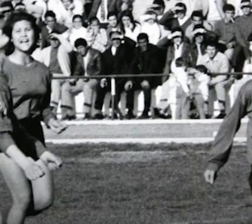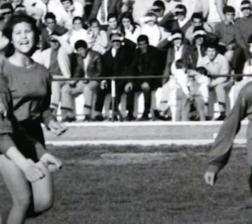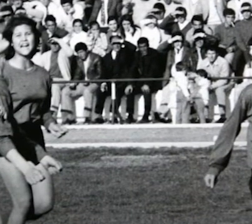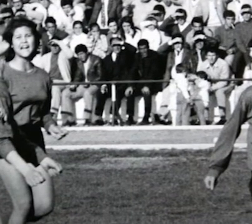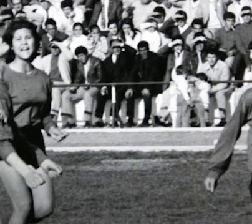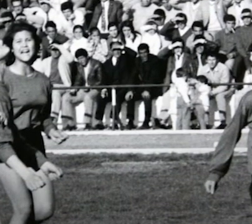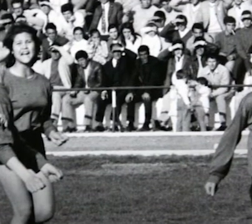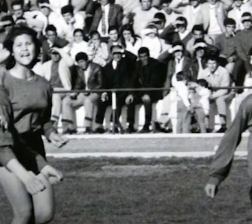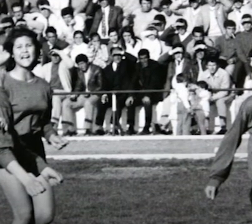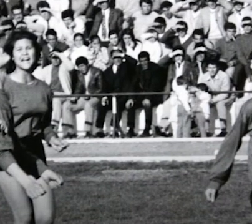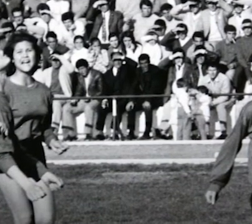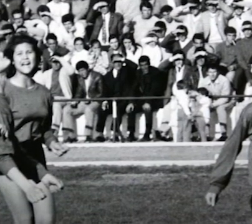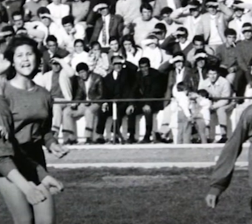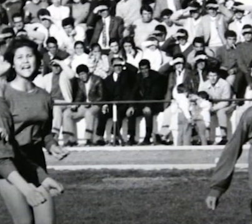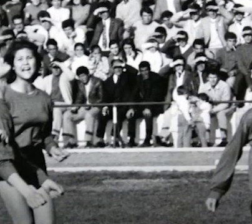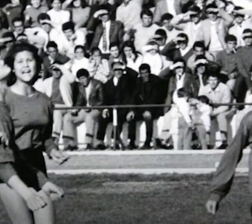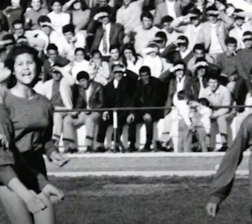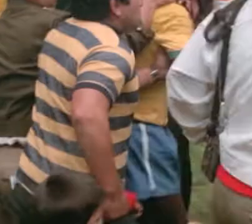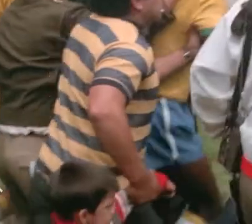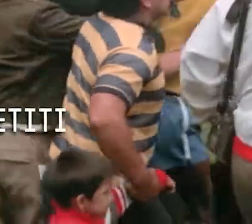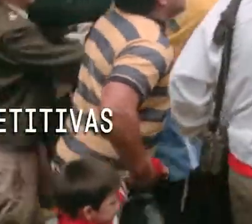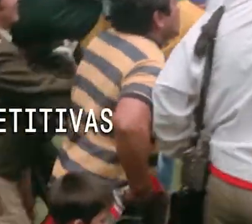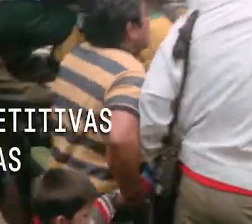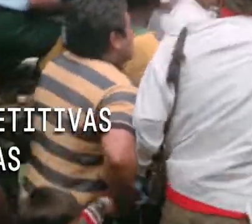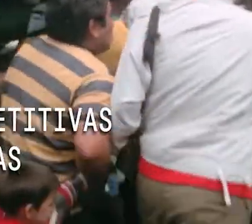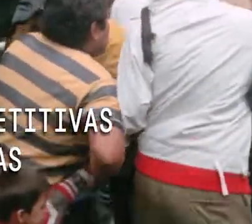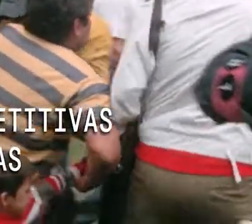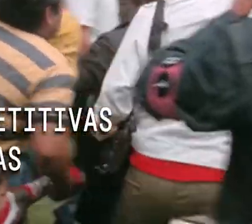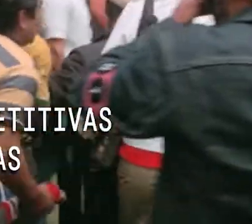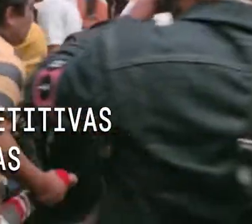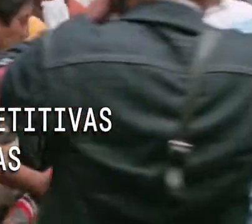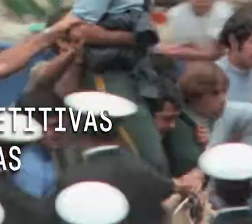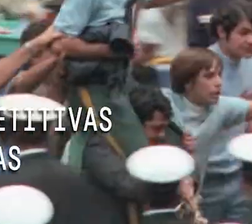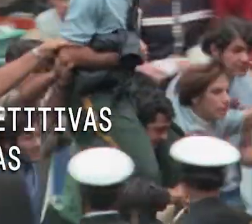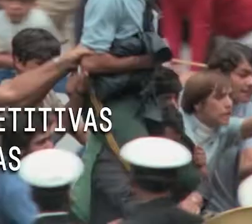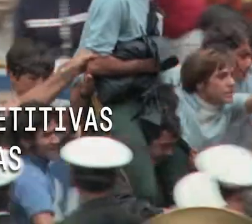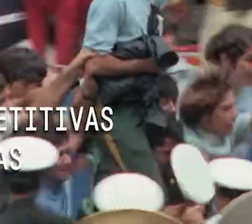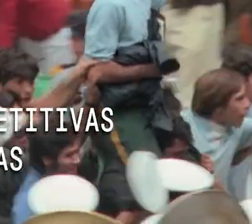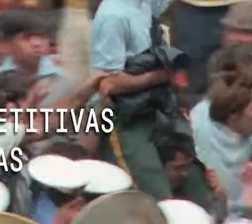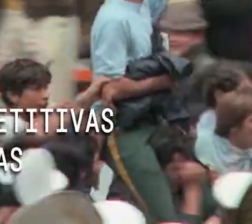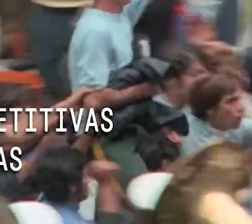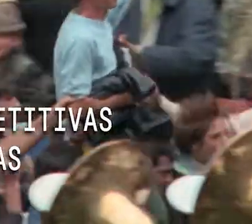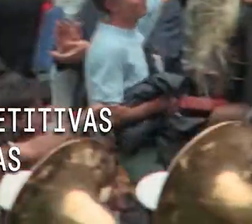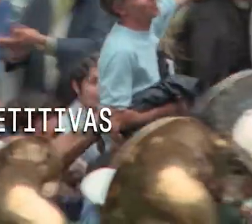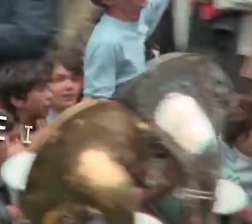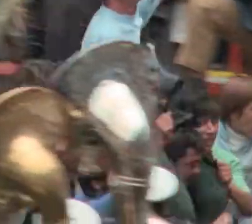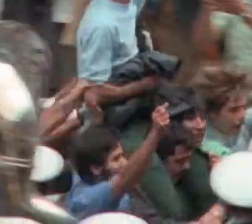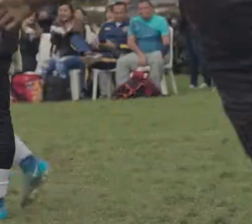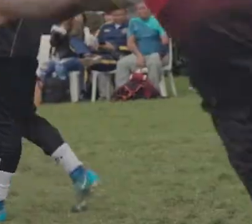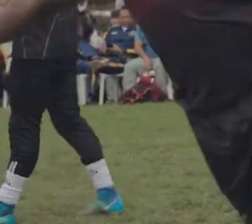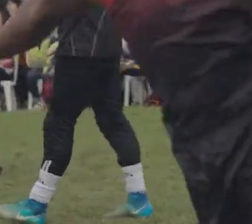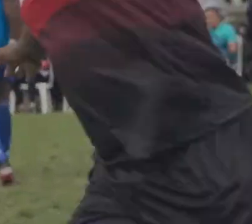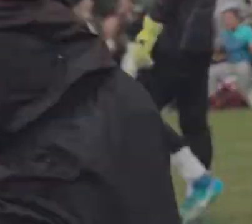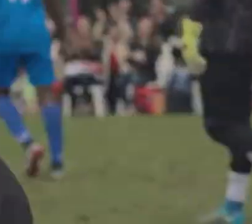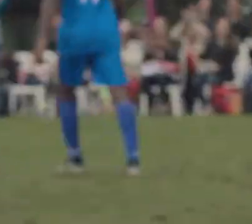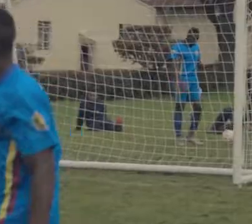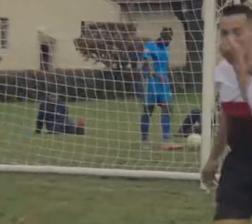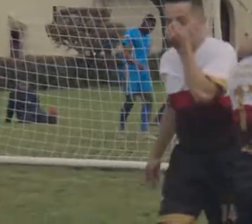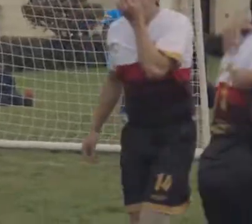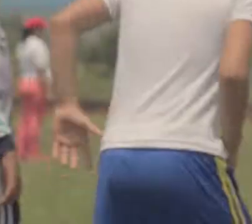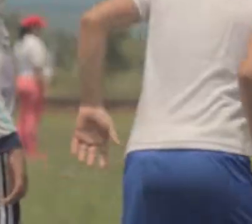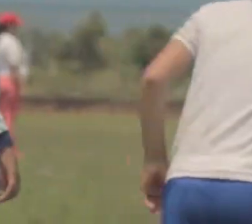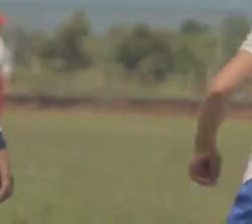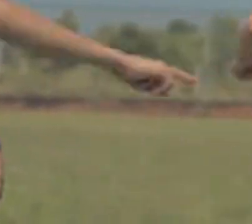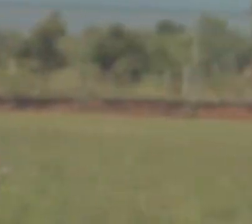inteiro unido em torno de um tema que é pura emoção. Diversidade na tela,